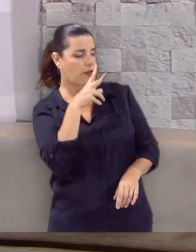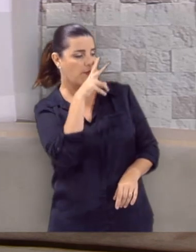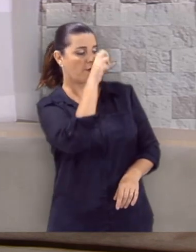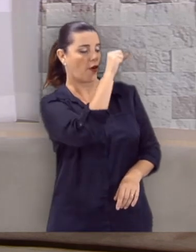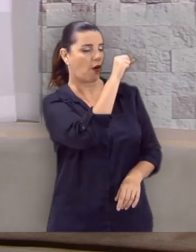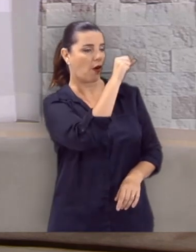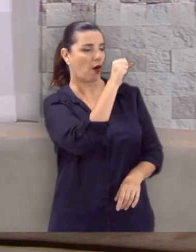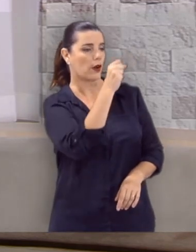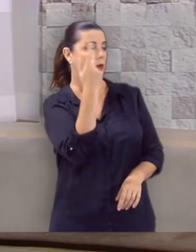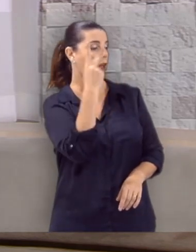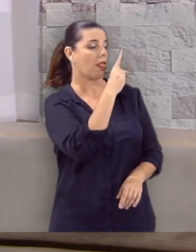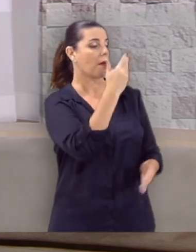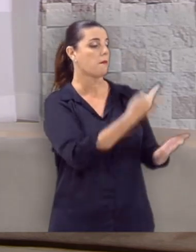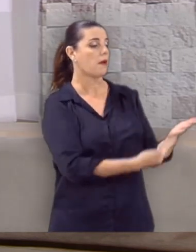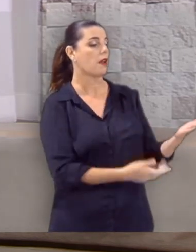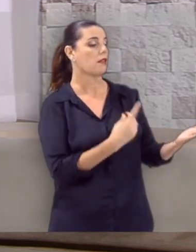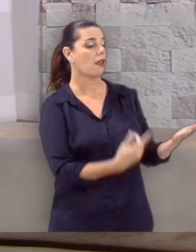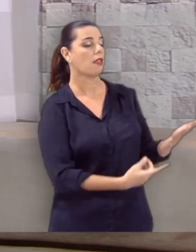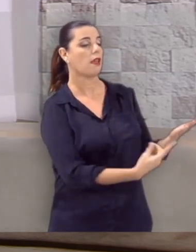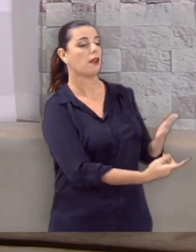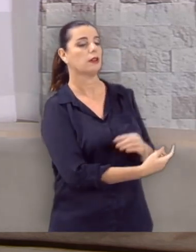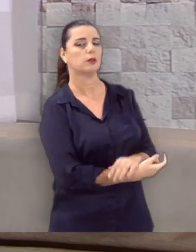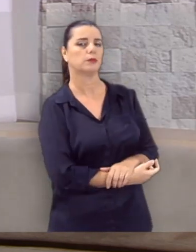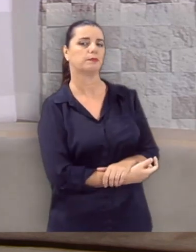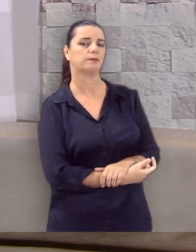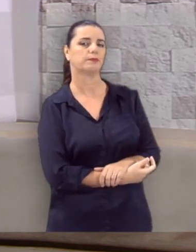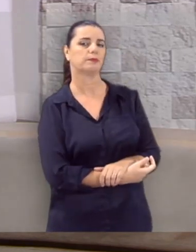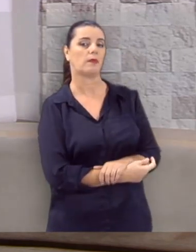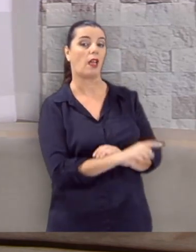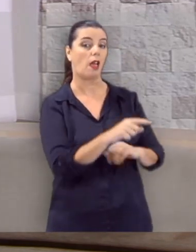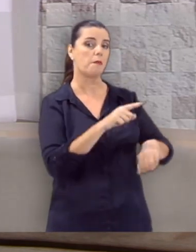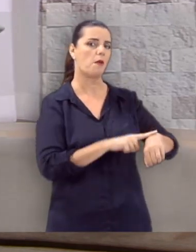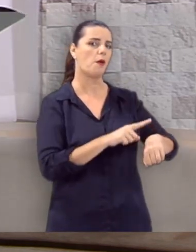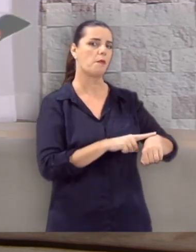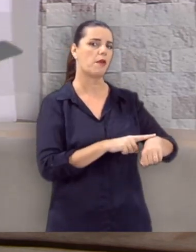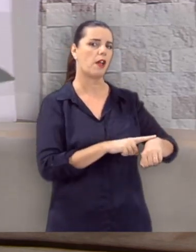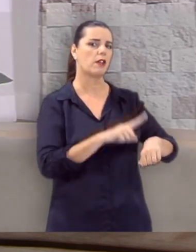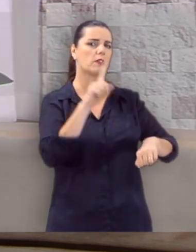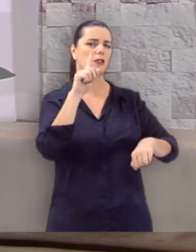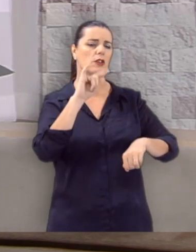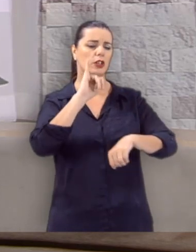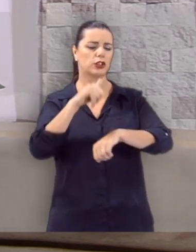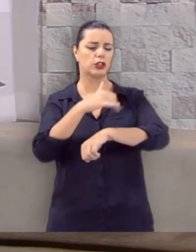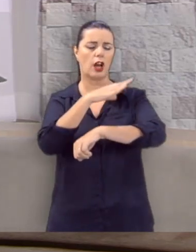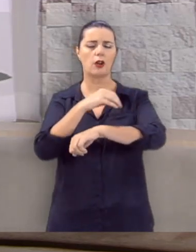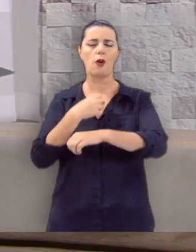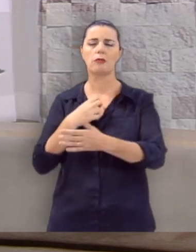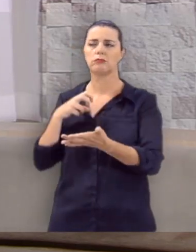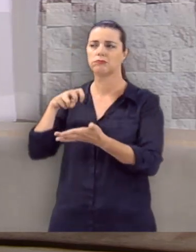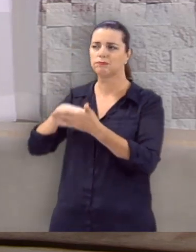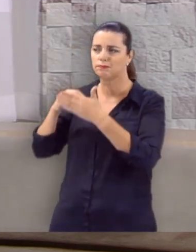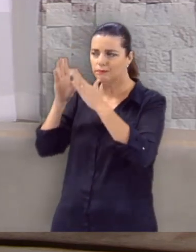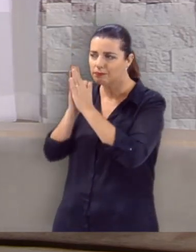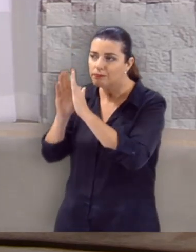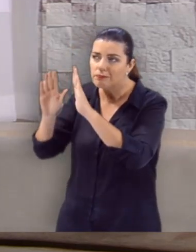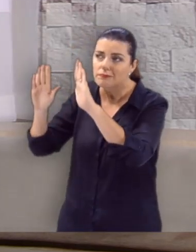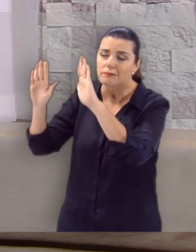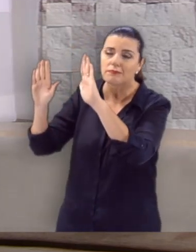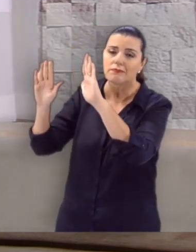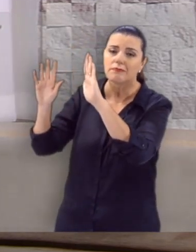dele fortemente para que ele não perecesse eternamente. É nesse momento então que Jacó se rende.